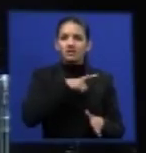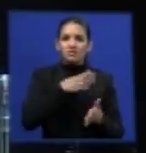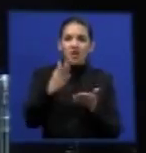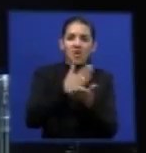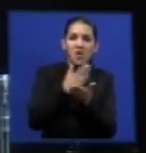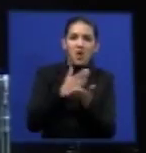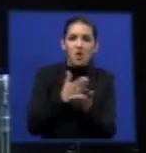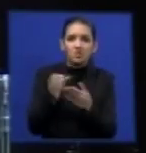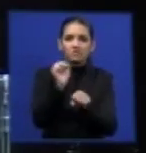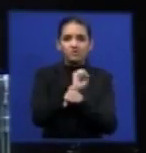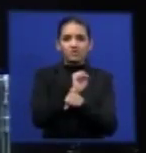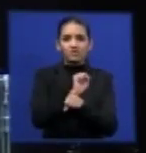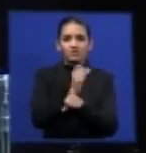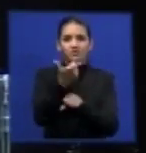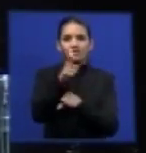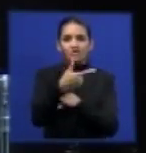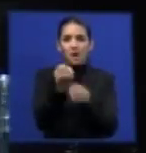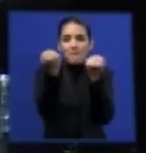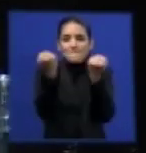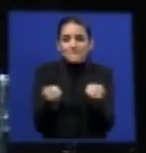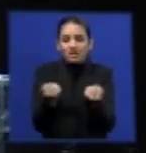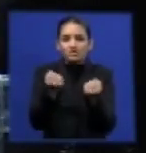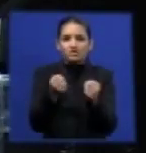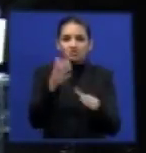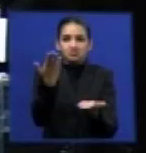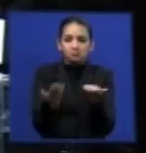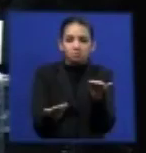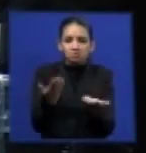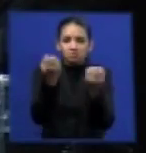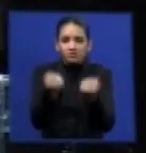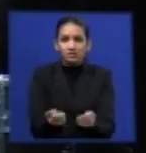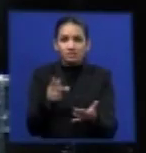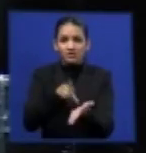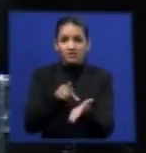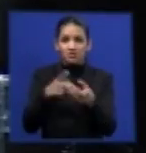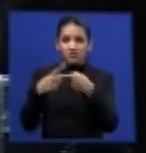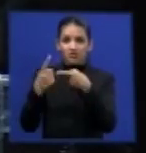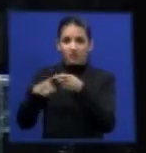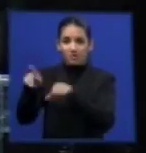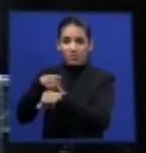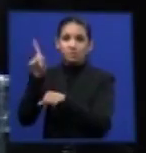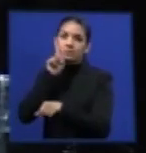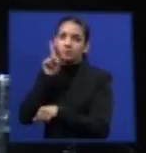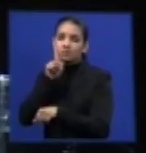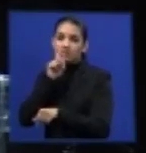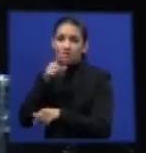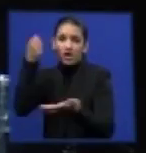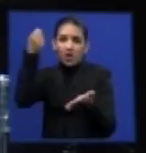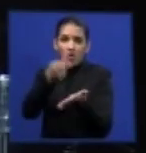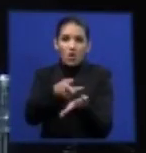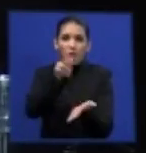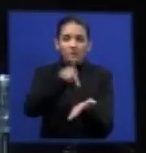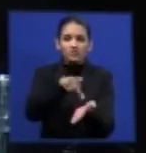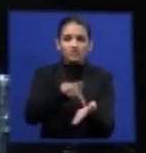e não peso de pneus. Porque os Estados Unidos são os maiores compradores de pneus, de